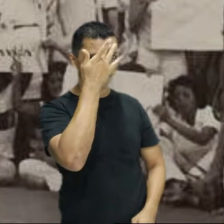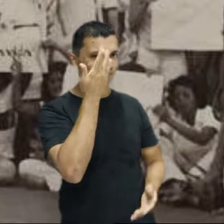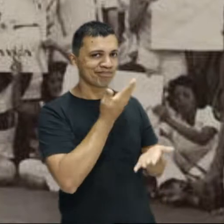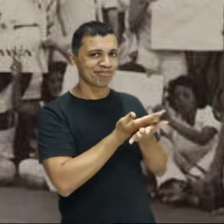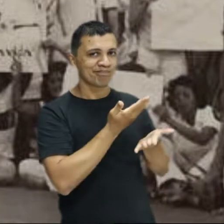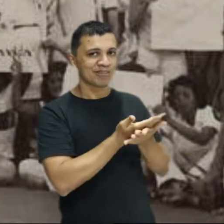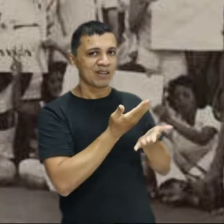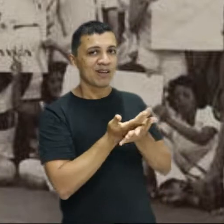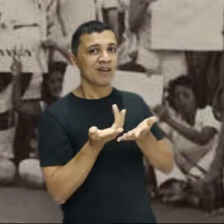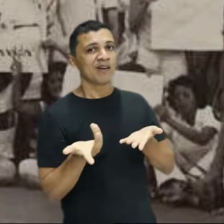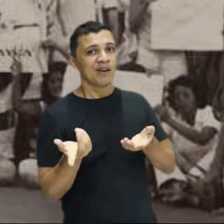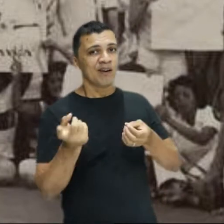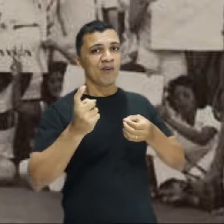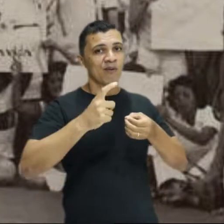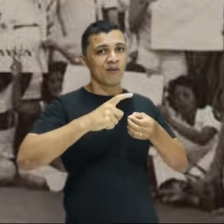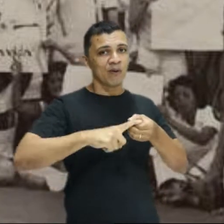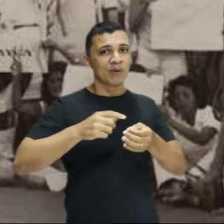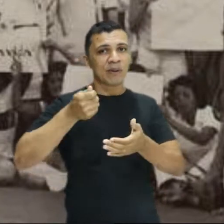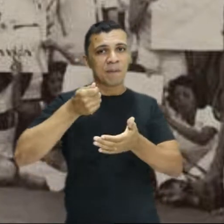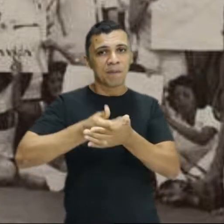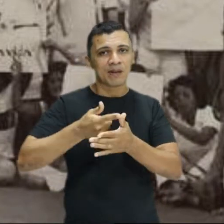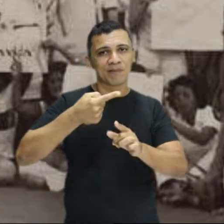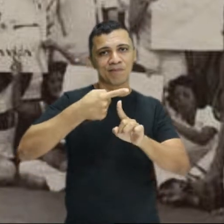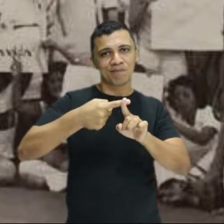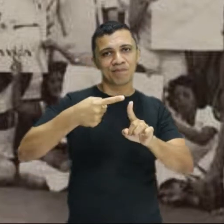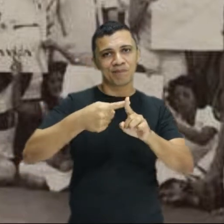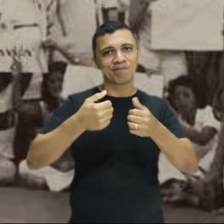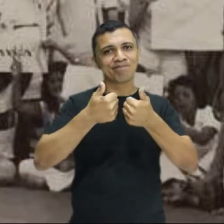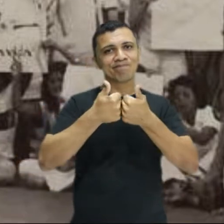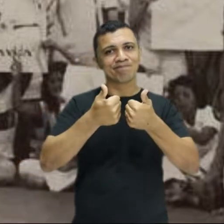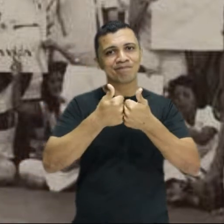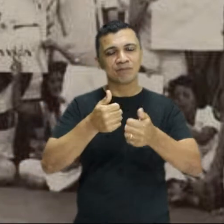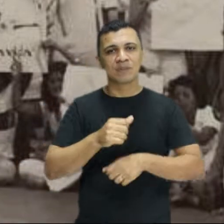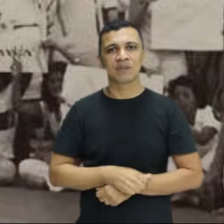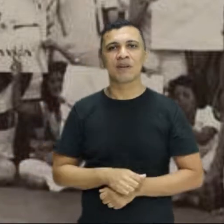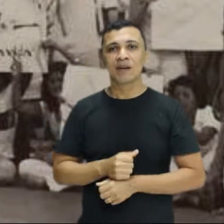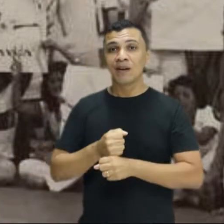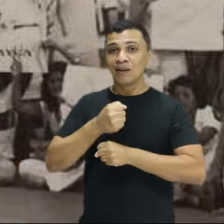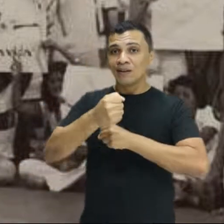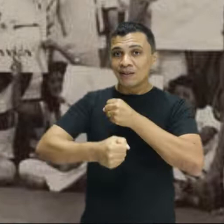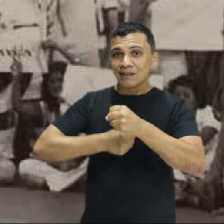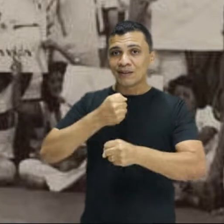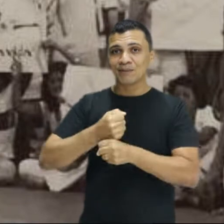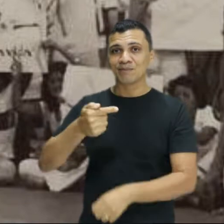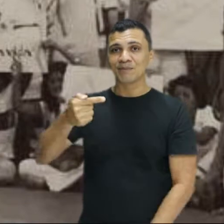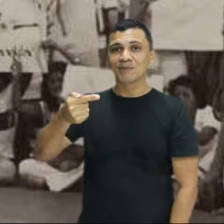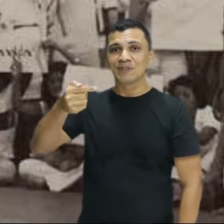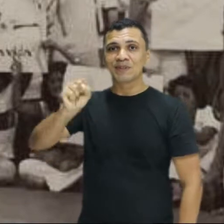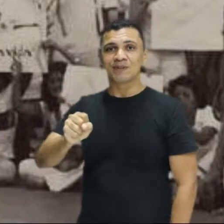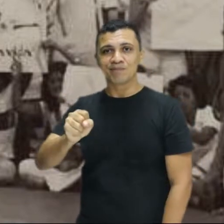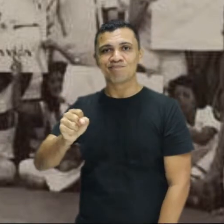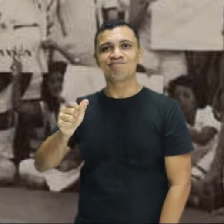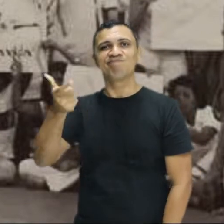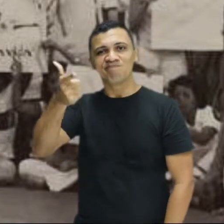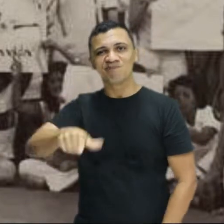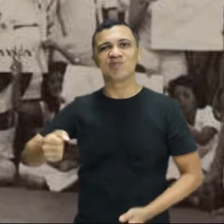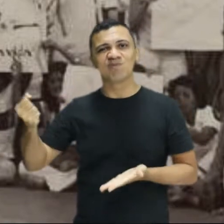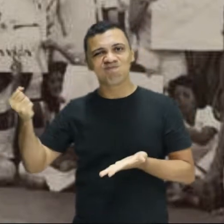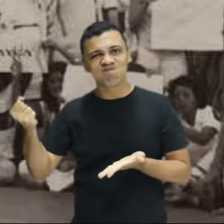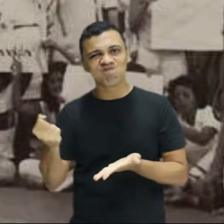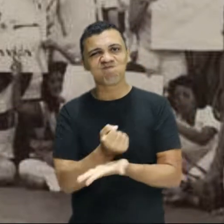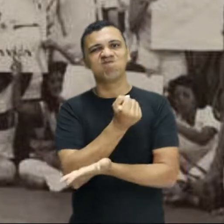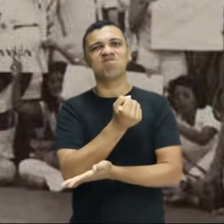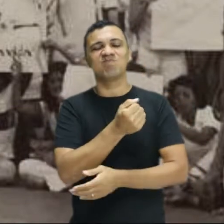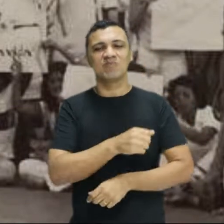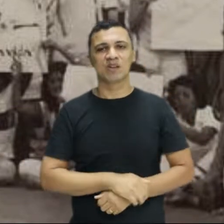do retorno à meia passagem nos coletivos. No ano seguinte, em 78, mais uma tentativa frustrada. Dessa